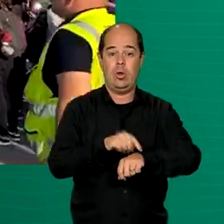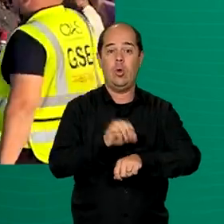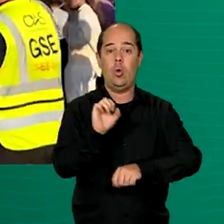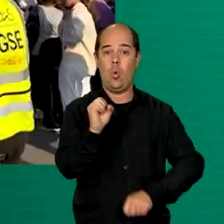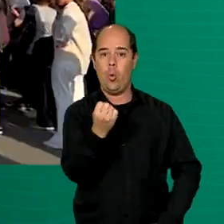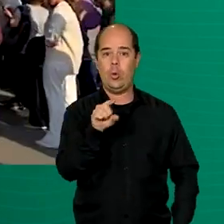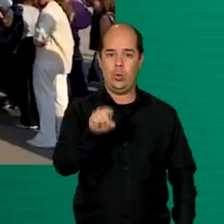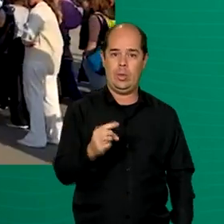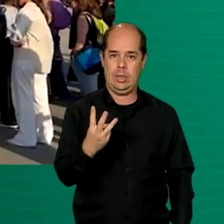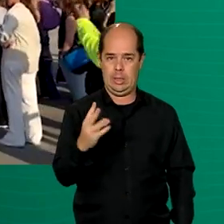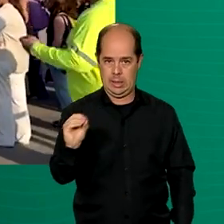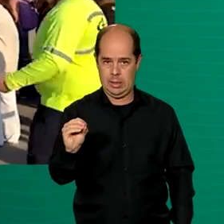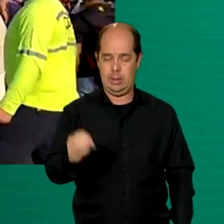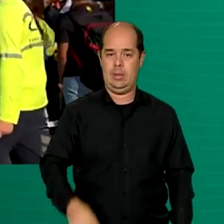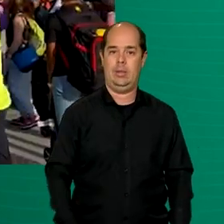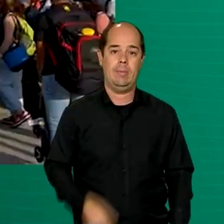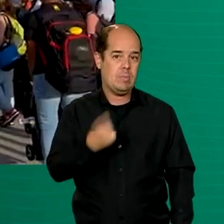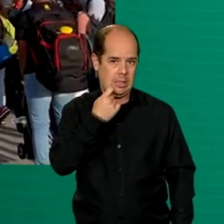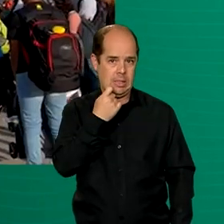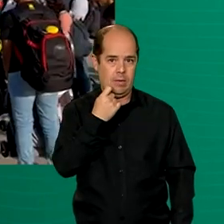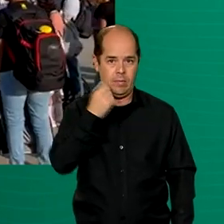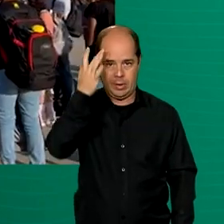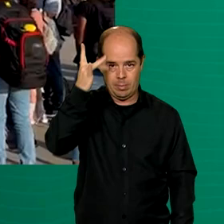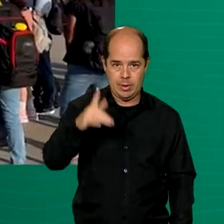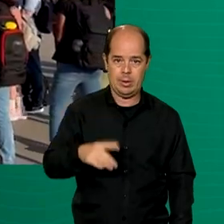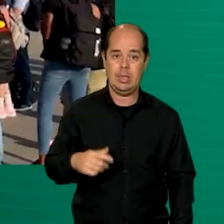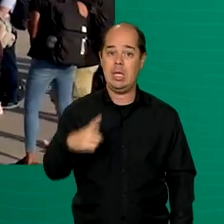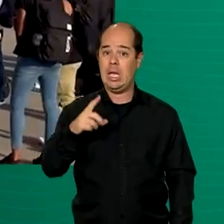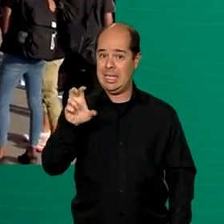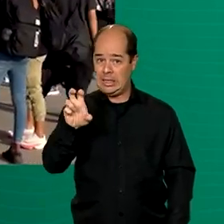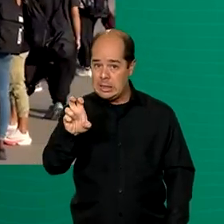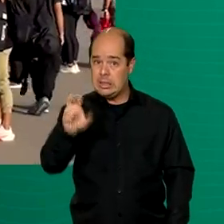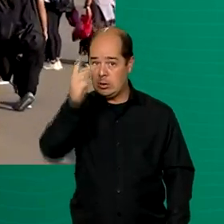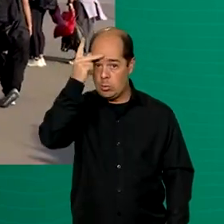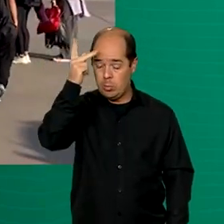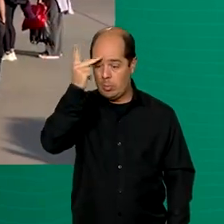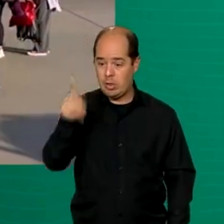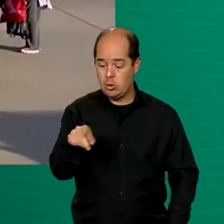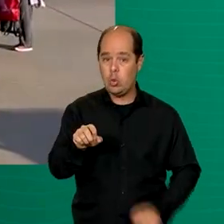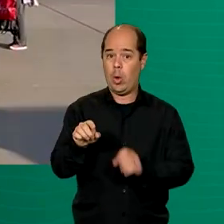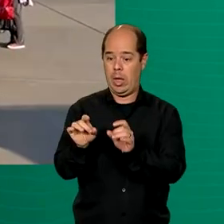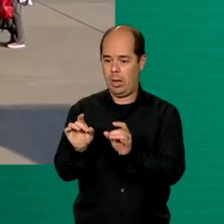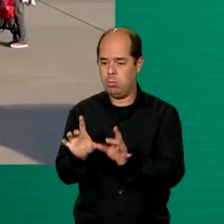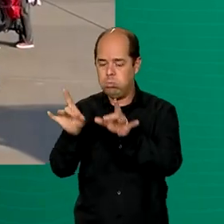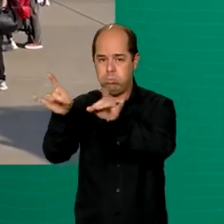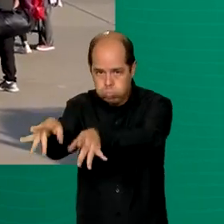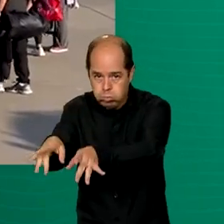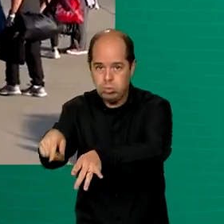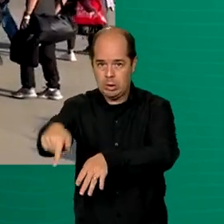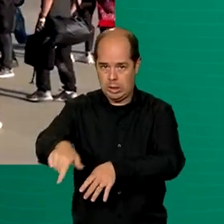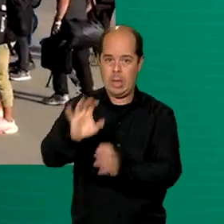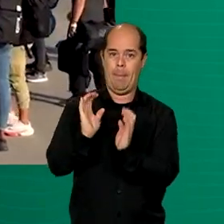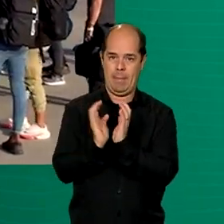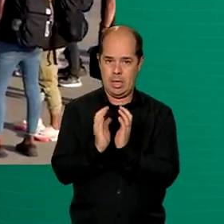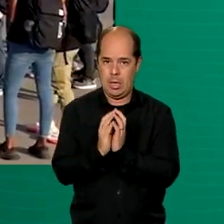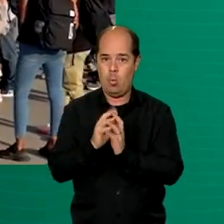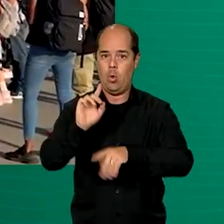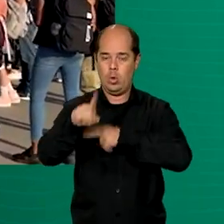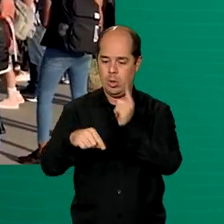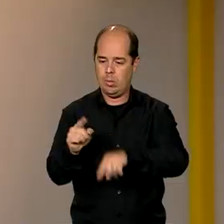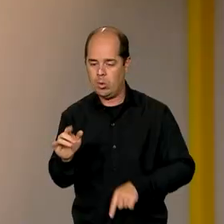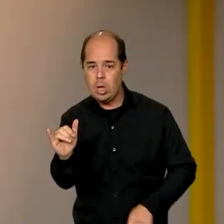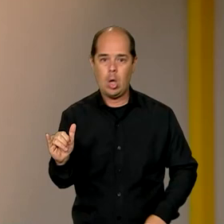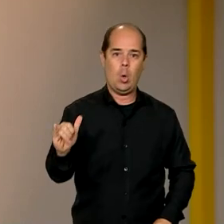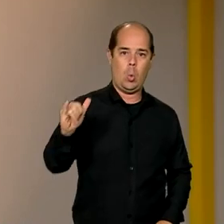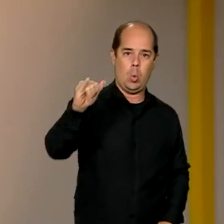Cinco pessoas vão desembarcar na capital pernambucana. As outras 64 seguirão a viagem até a base